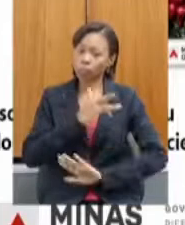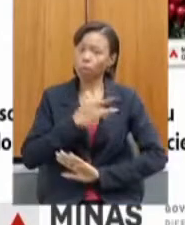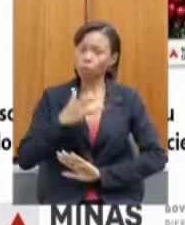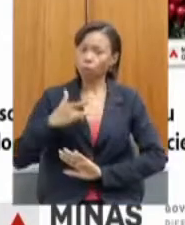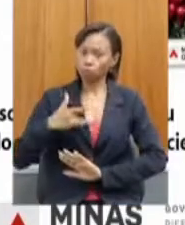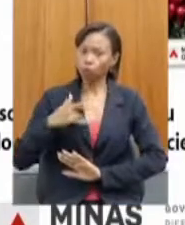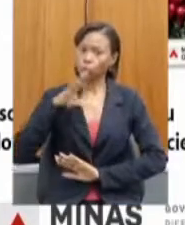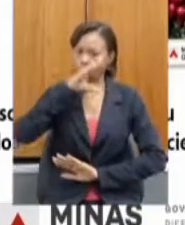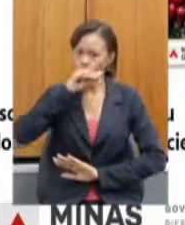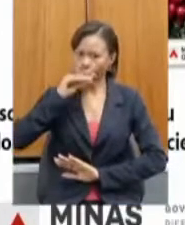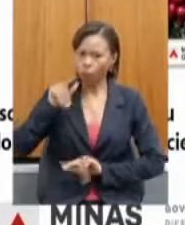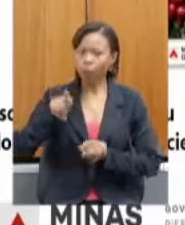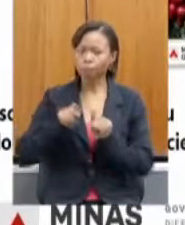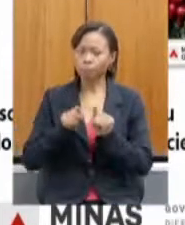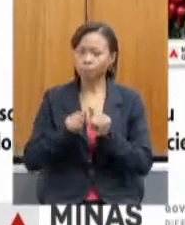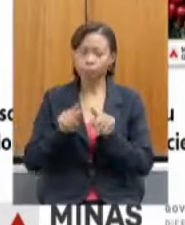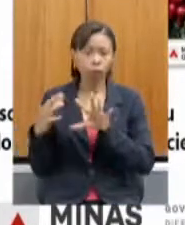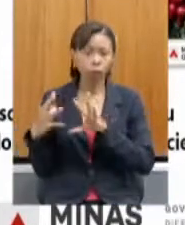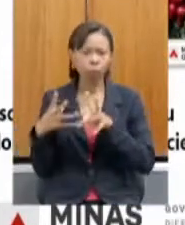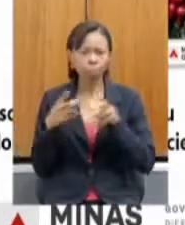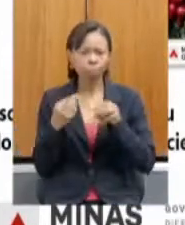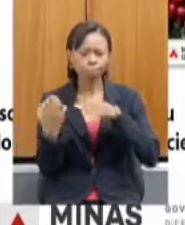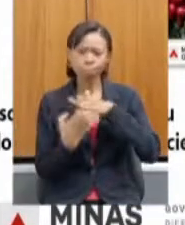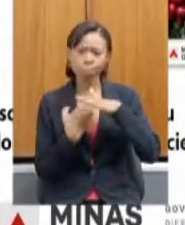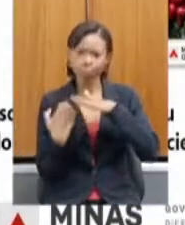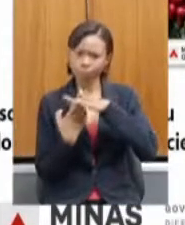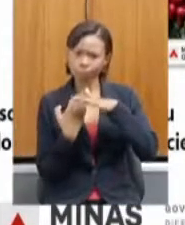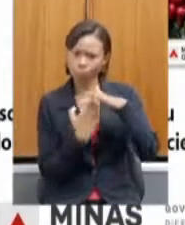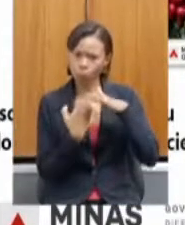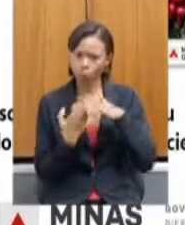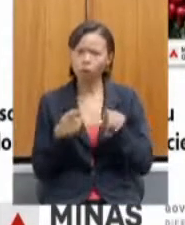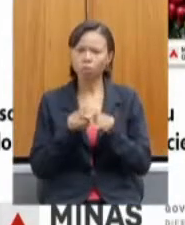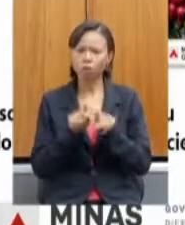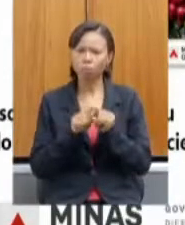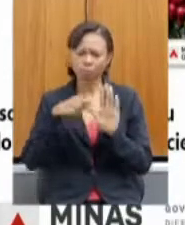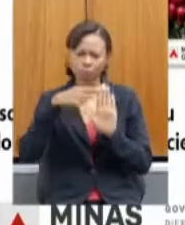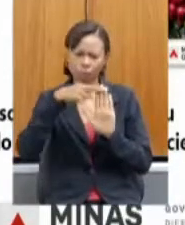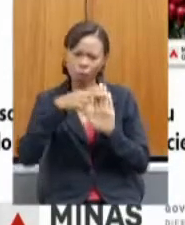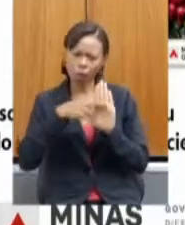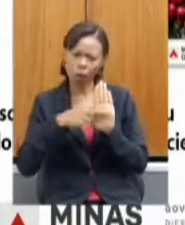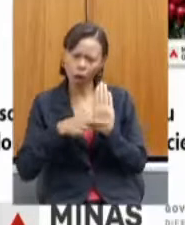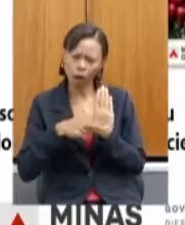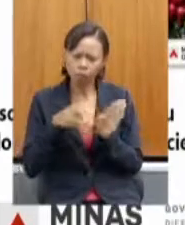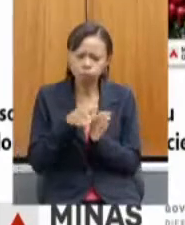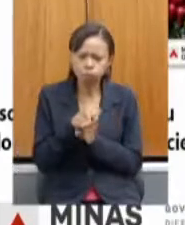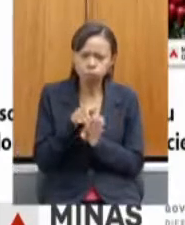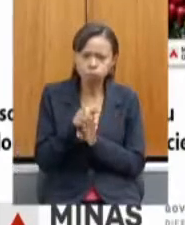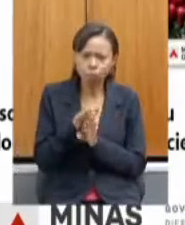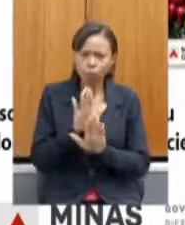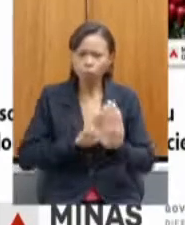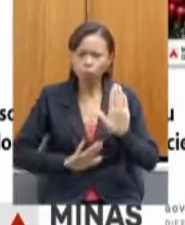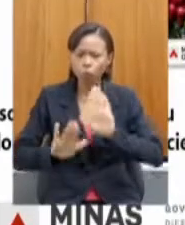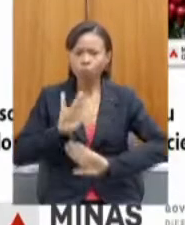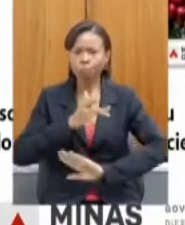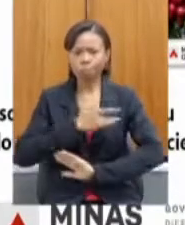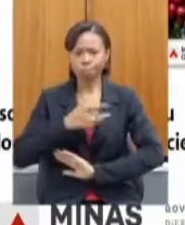todas as empresas, vinculadas, inclusive, todos tinham protocolos de proteção à saúde.